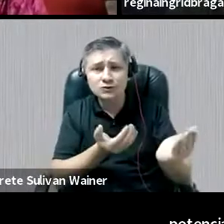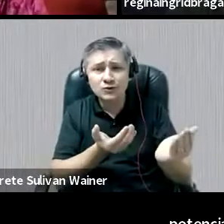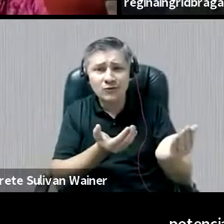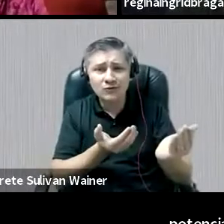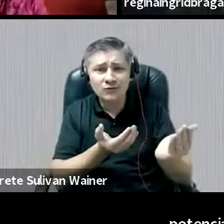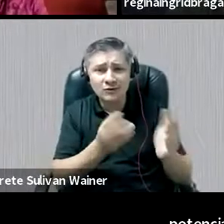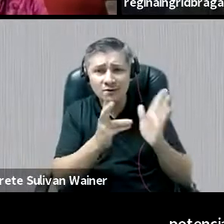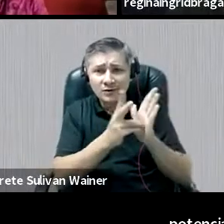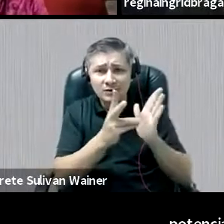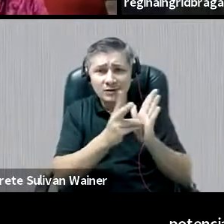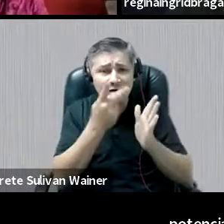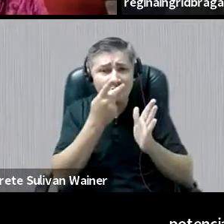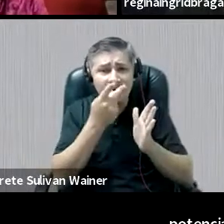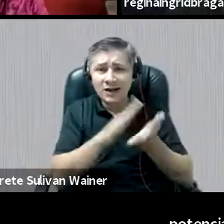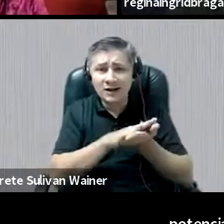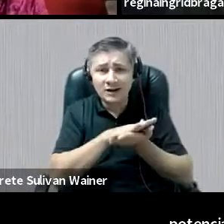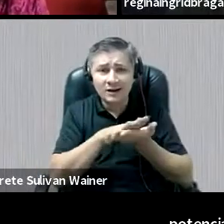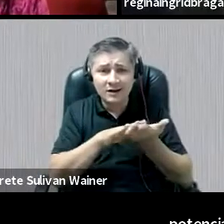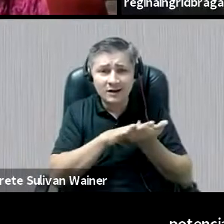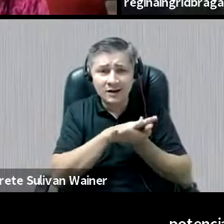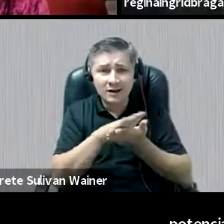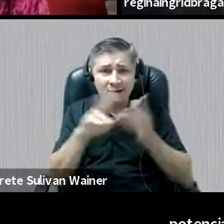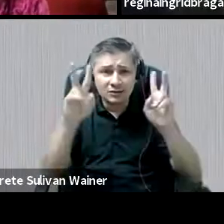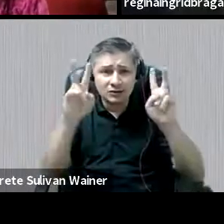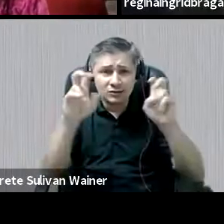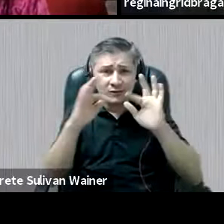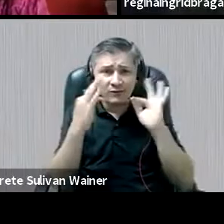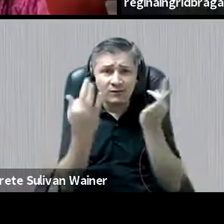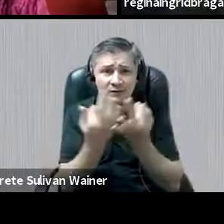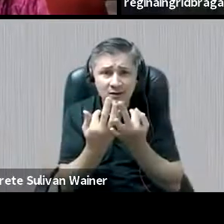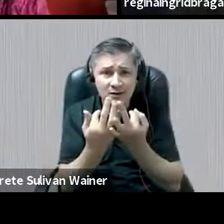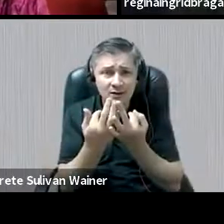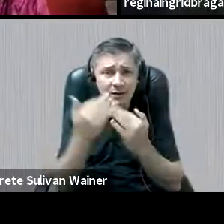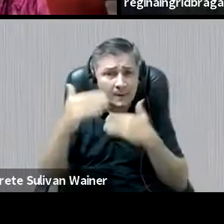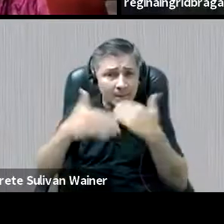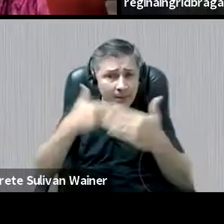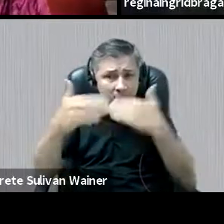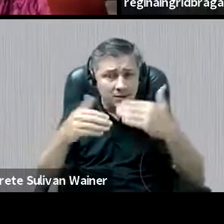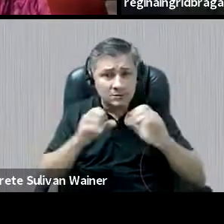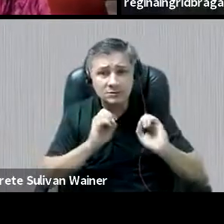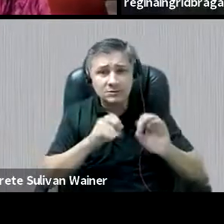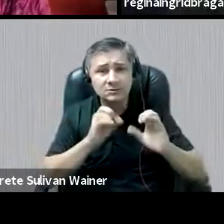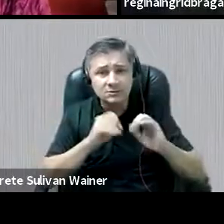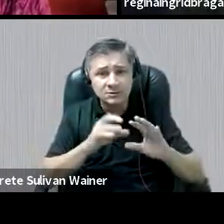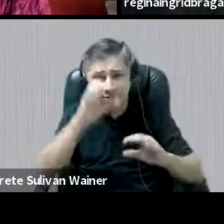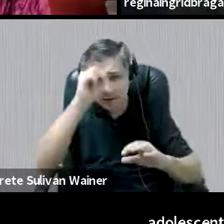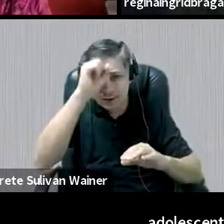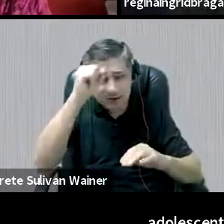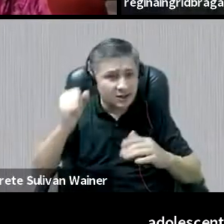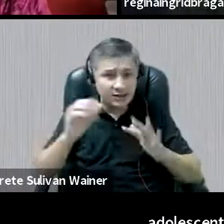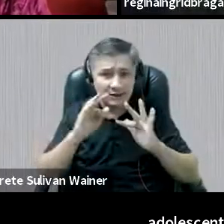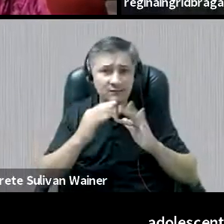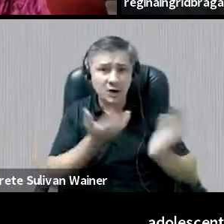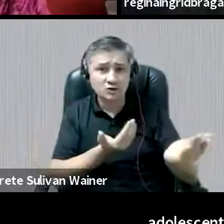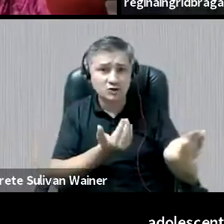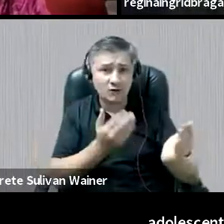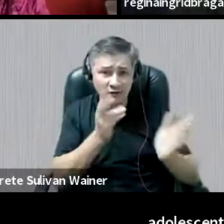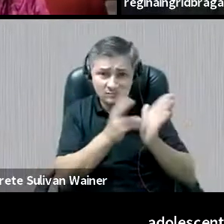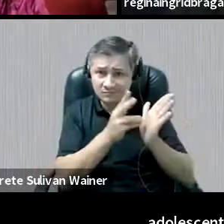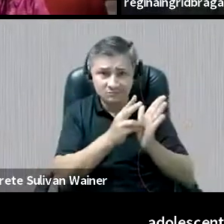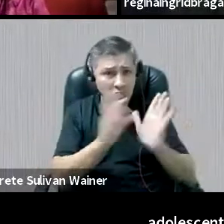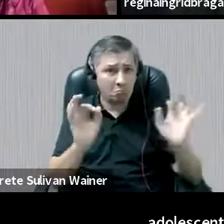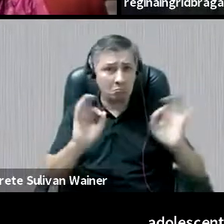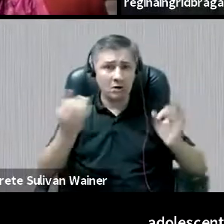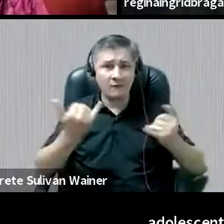indígenas não falaram de suas famílias nesse processo de ensino-aprendizagem, né, então, para